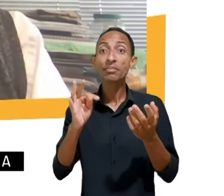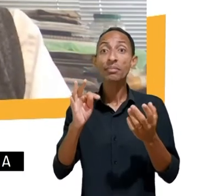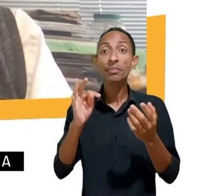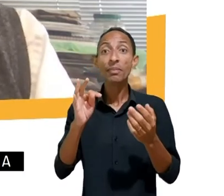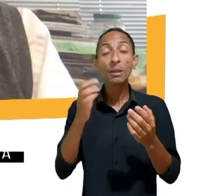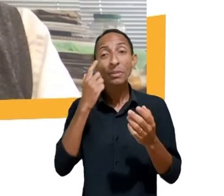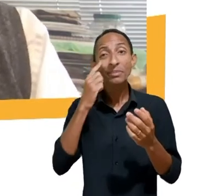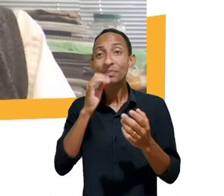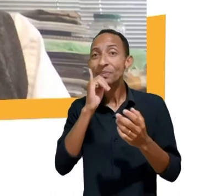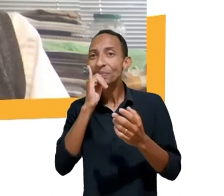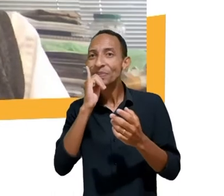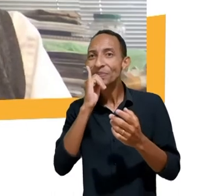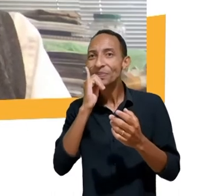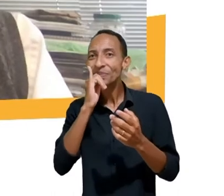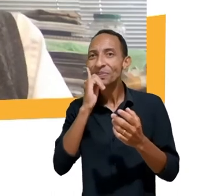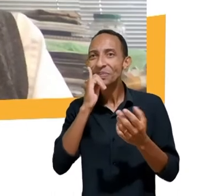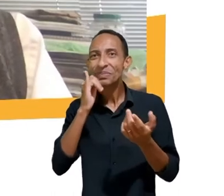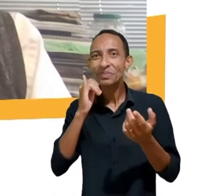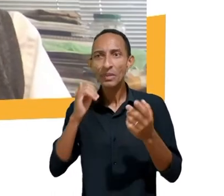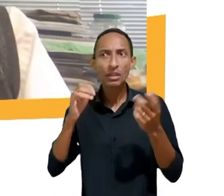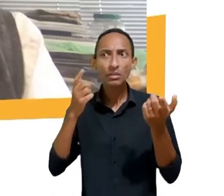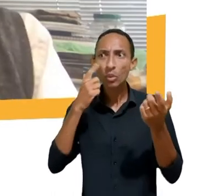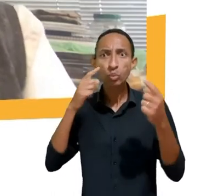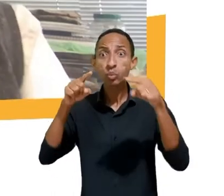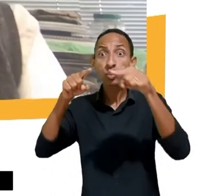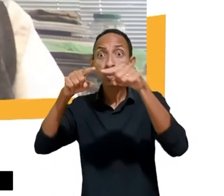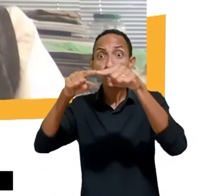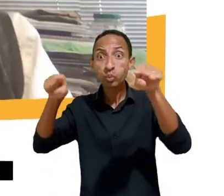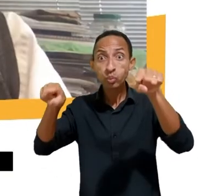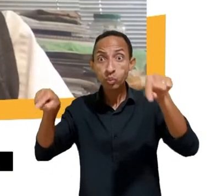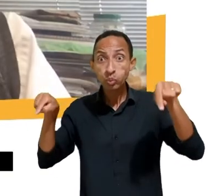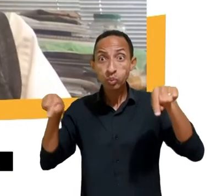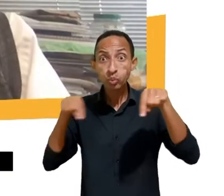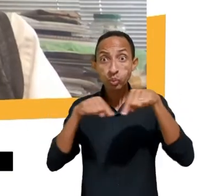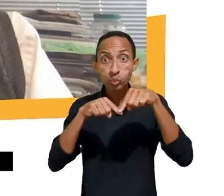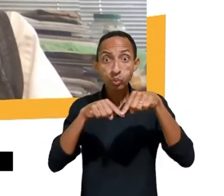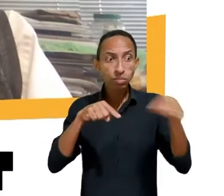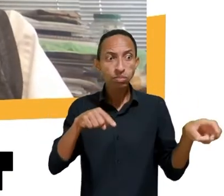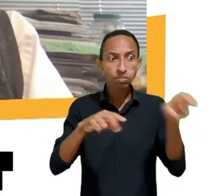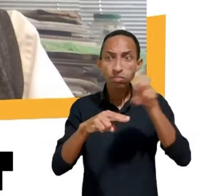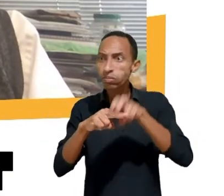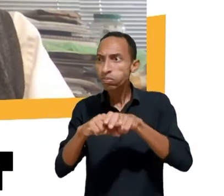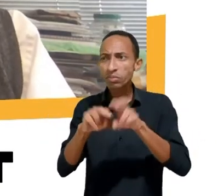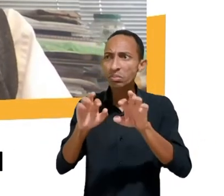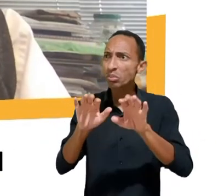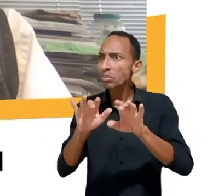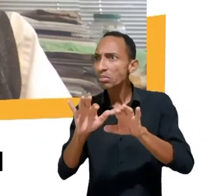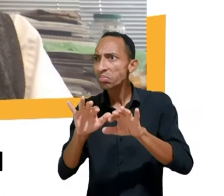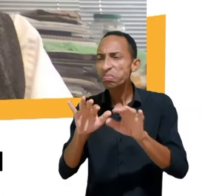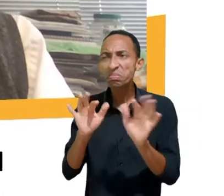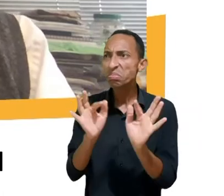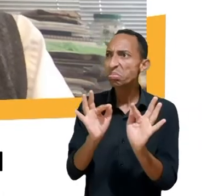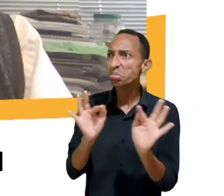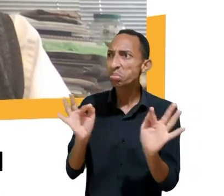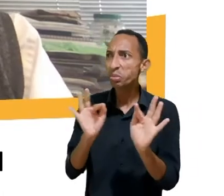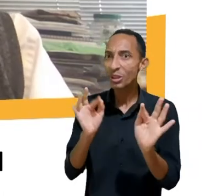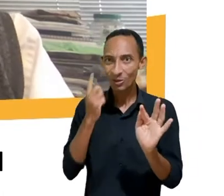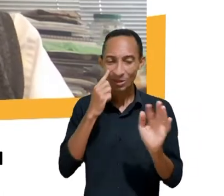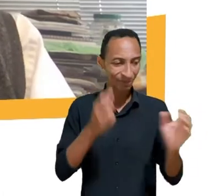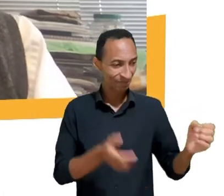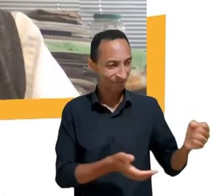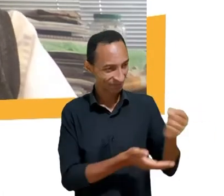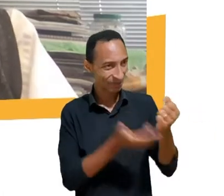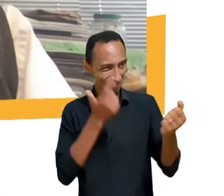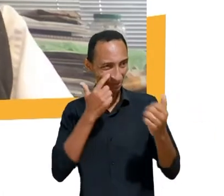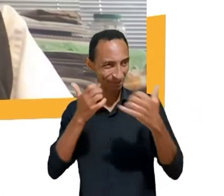espaços seguros onde a criança navega dentro de um cercado específico. Da mesma forma que você leva a criança num parquinho, num clubinho de crianças,